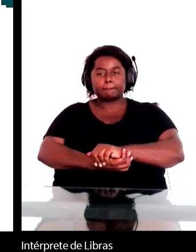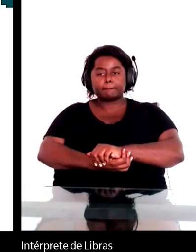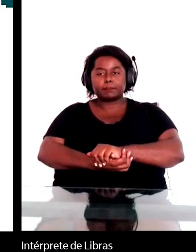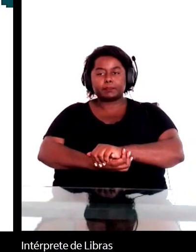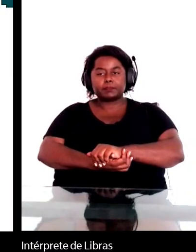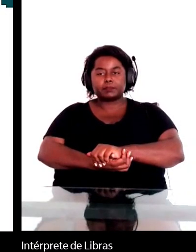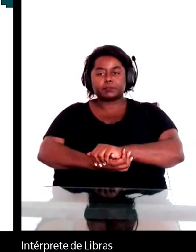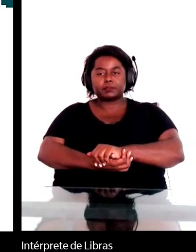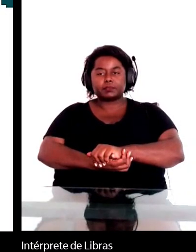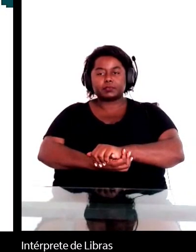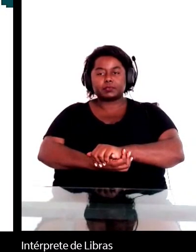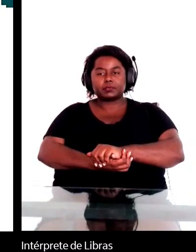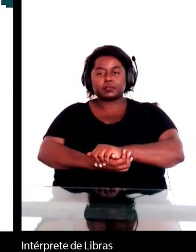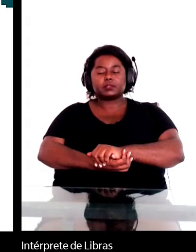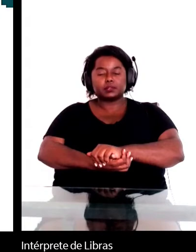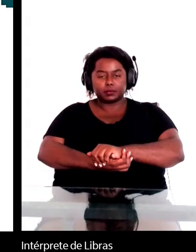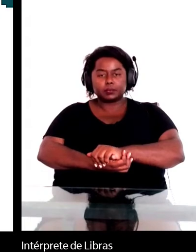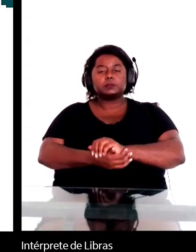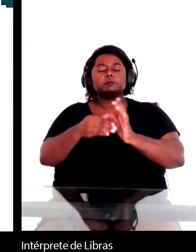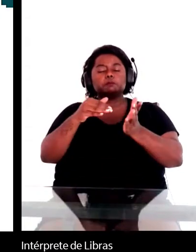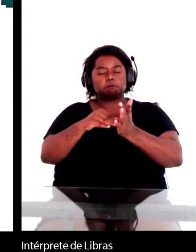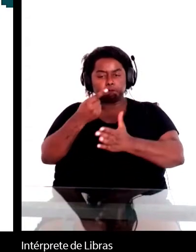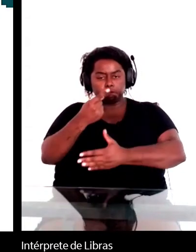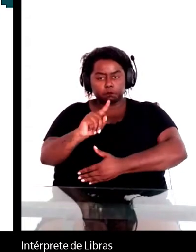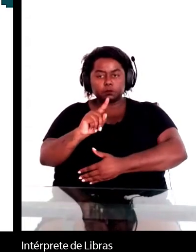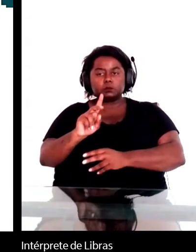É uma questão mais sobre